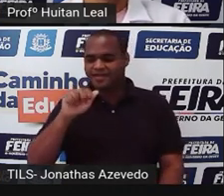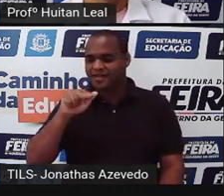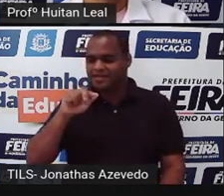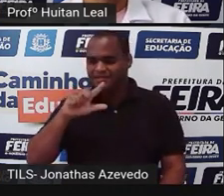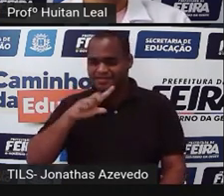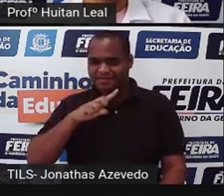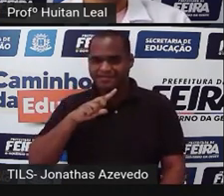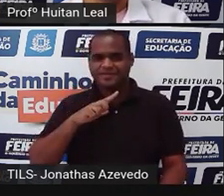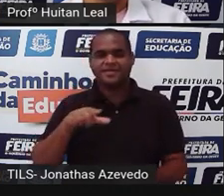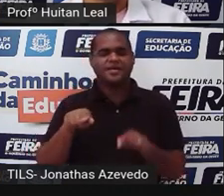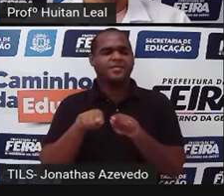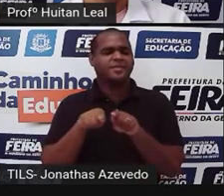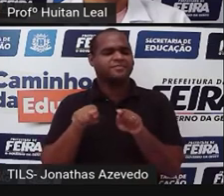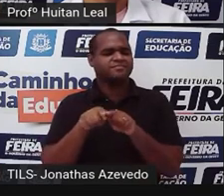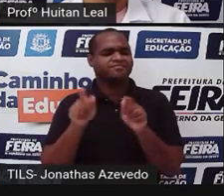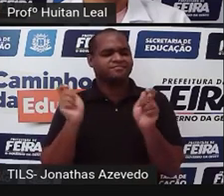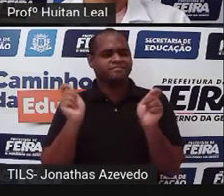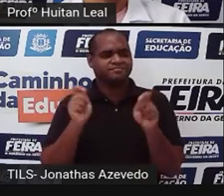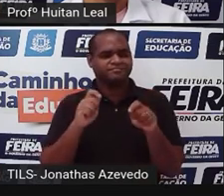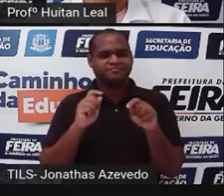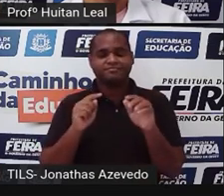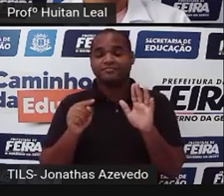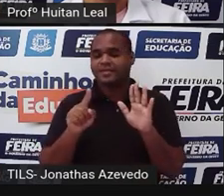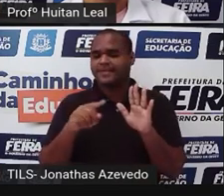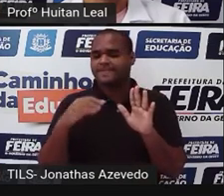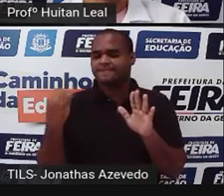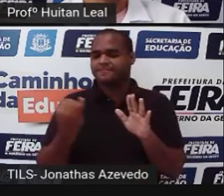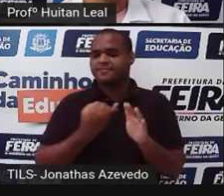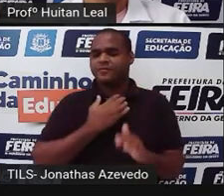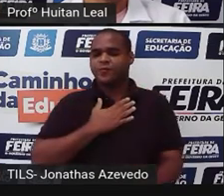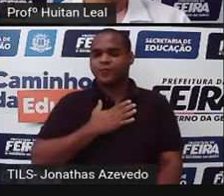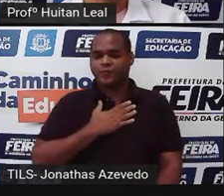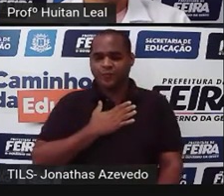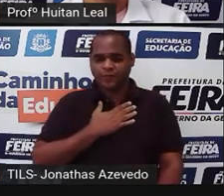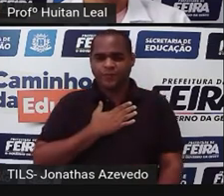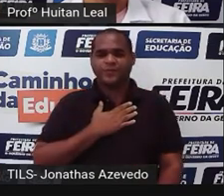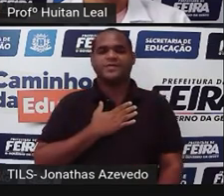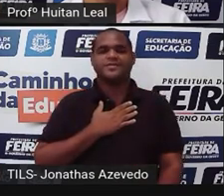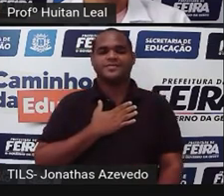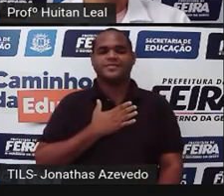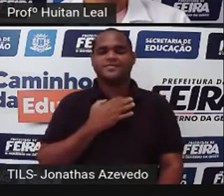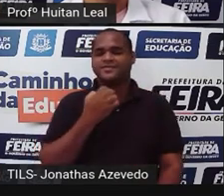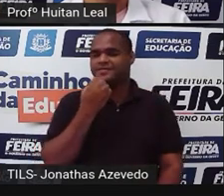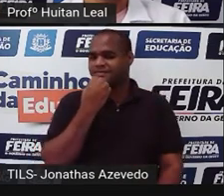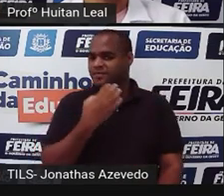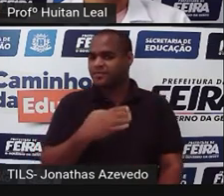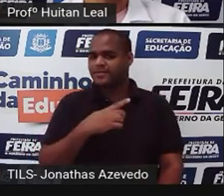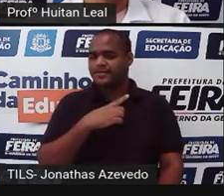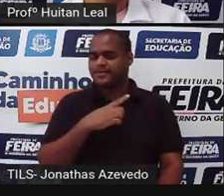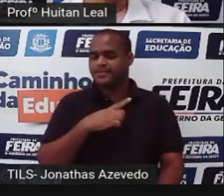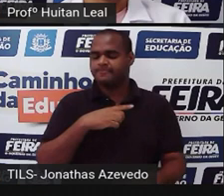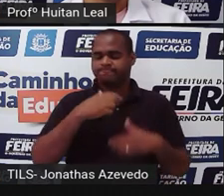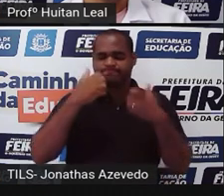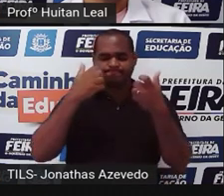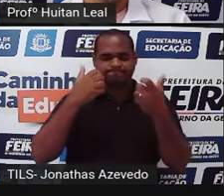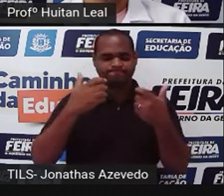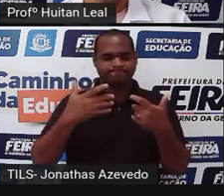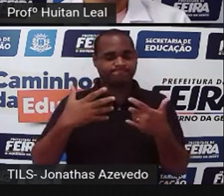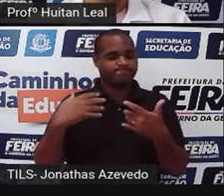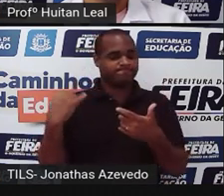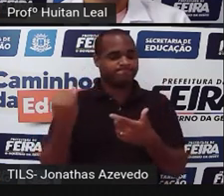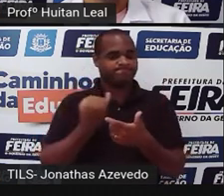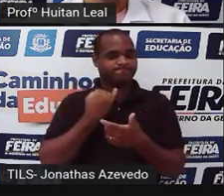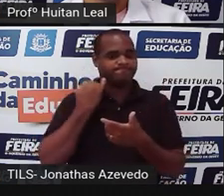conto interessante, do qual eu gosto muito. Ele tem uma mensagem muito